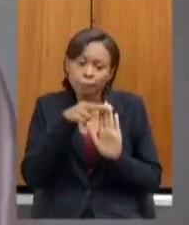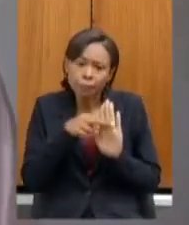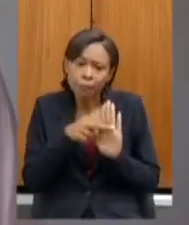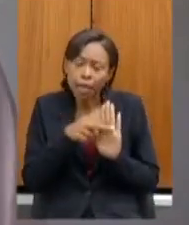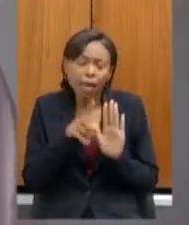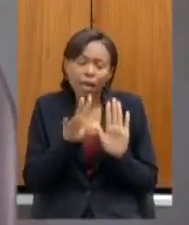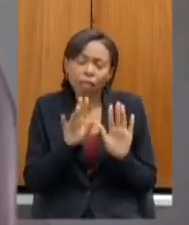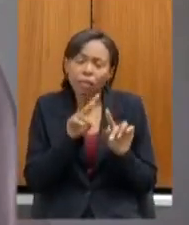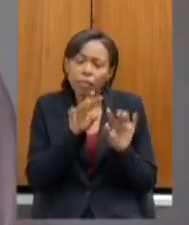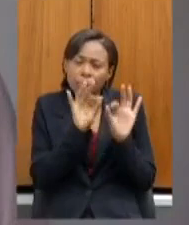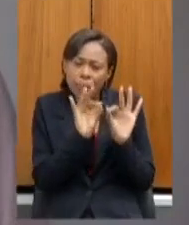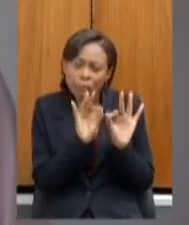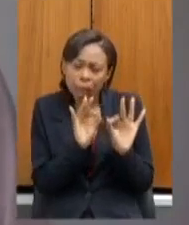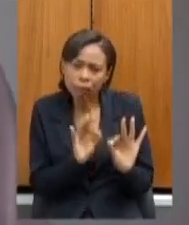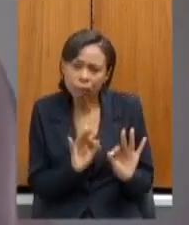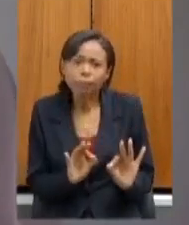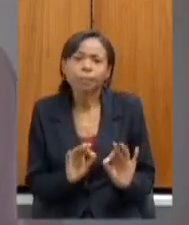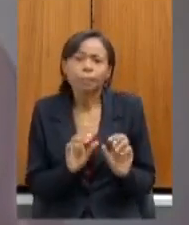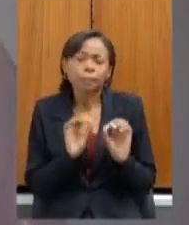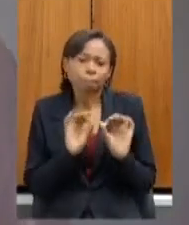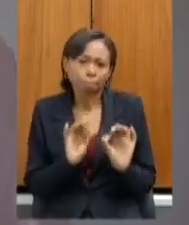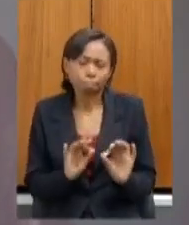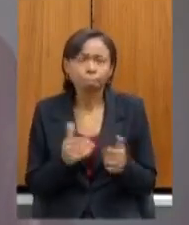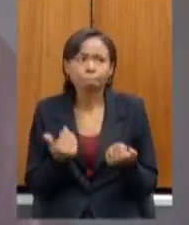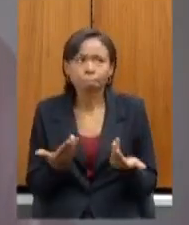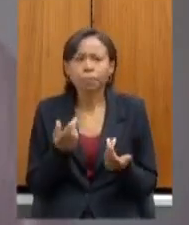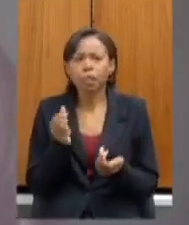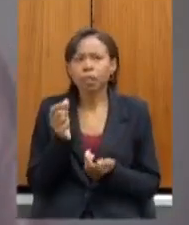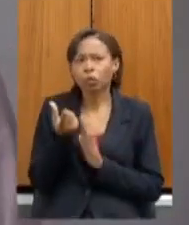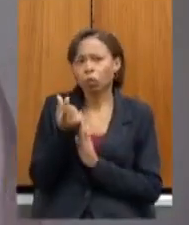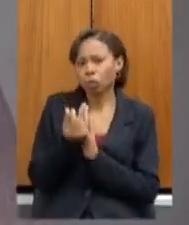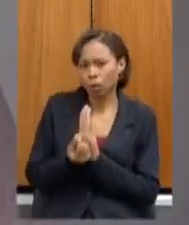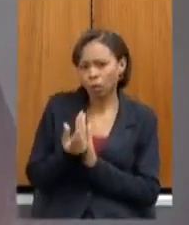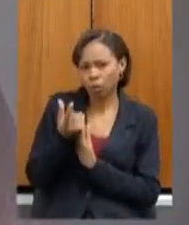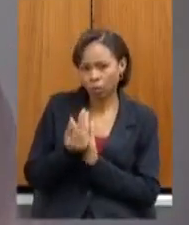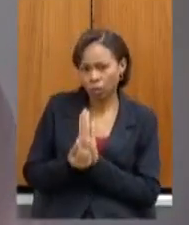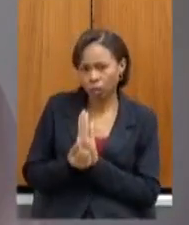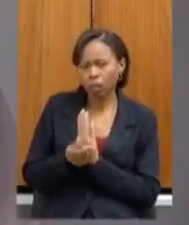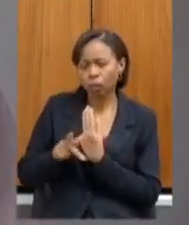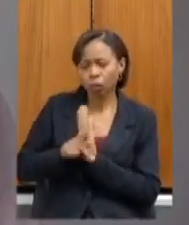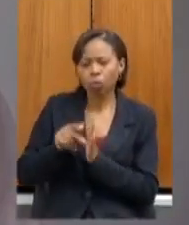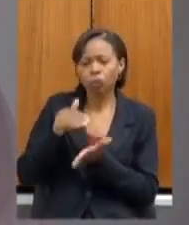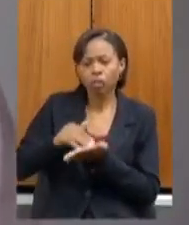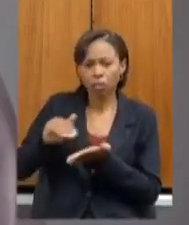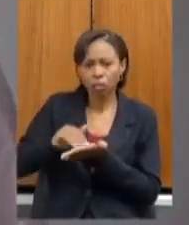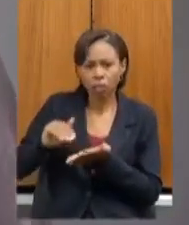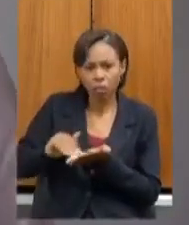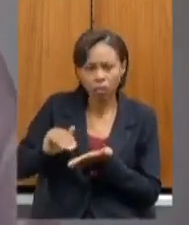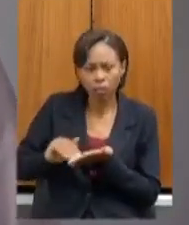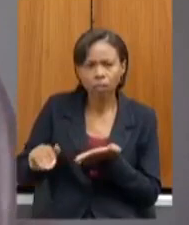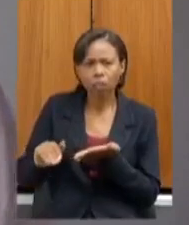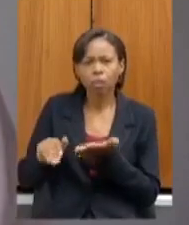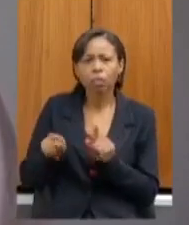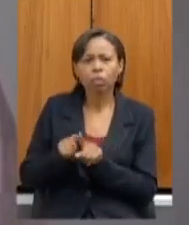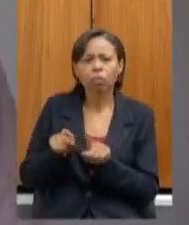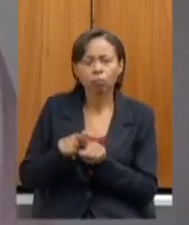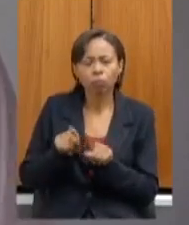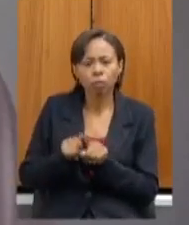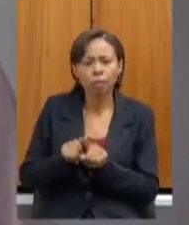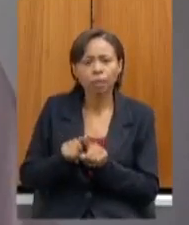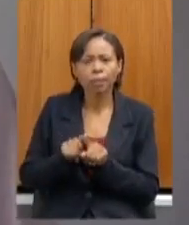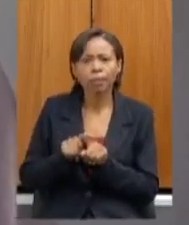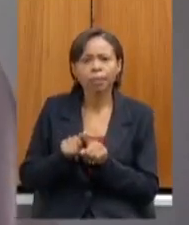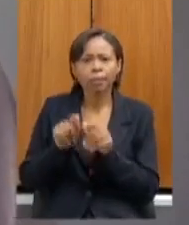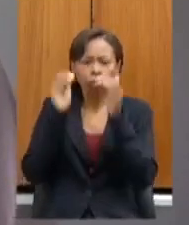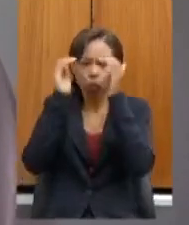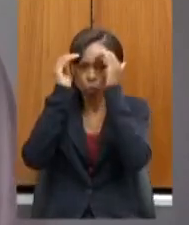sobre no que se refere a execução orçamentária financeira da secretaria e aos índices de